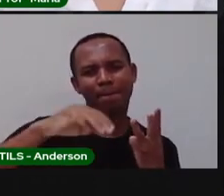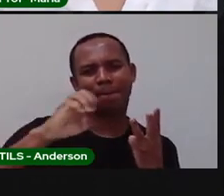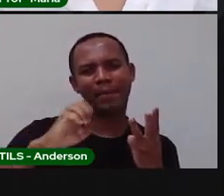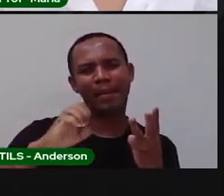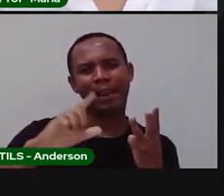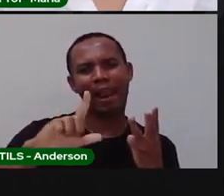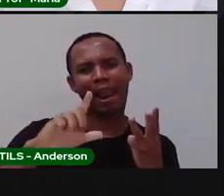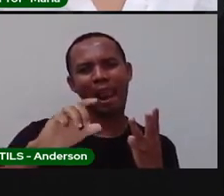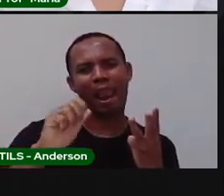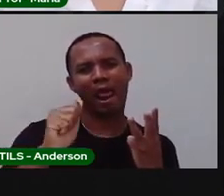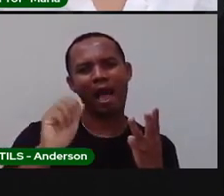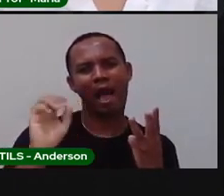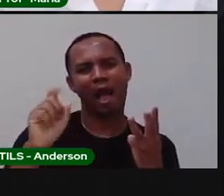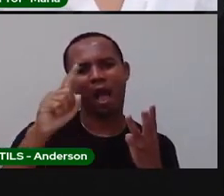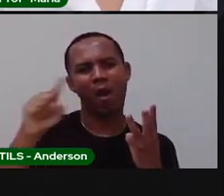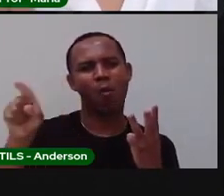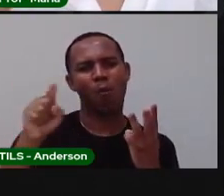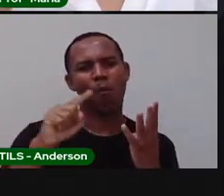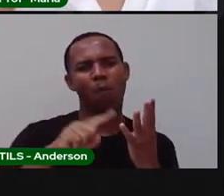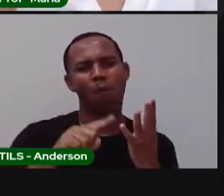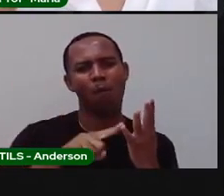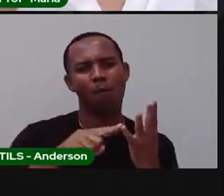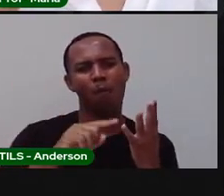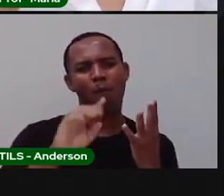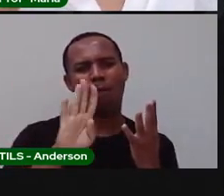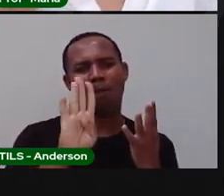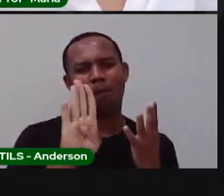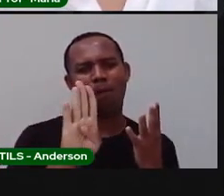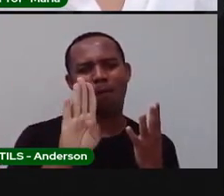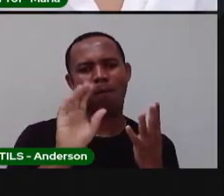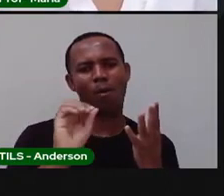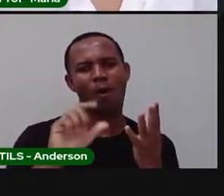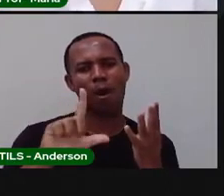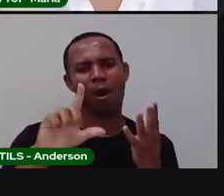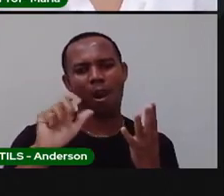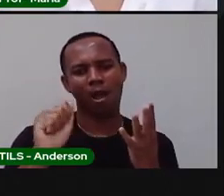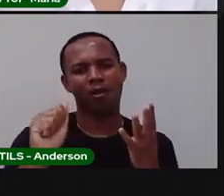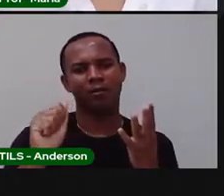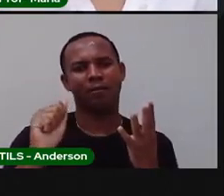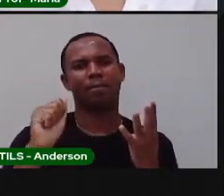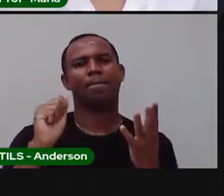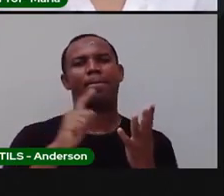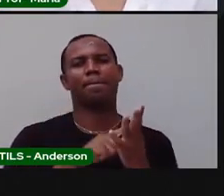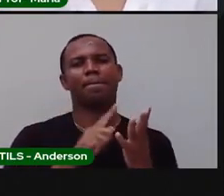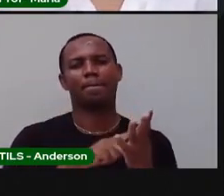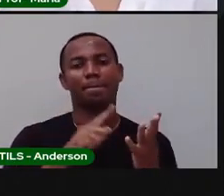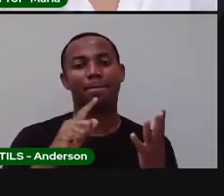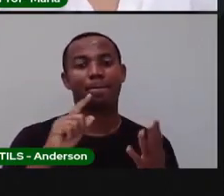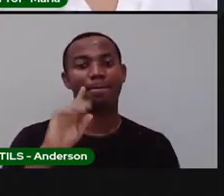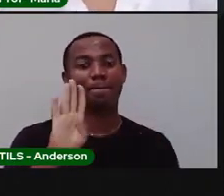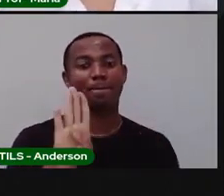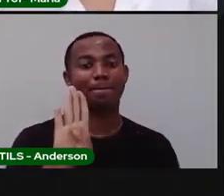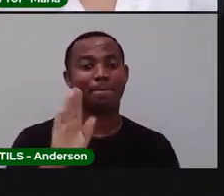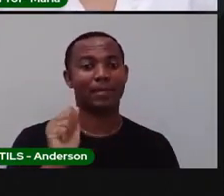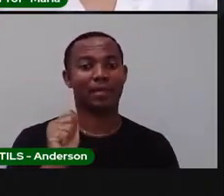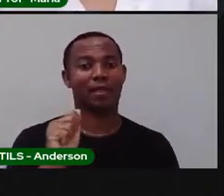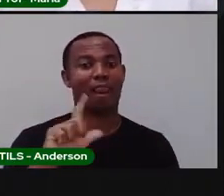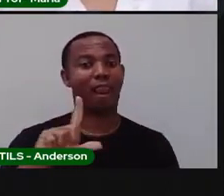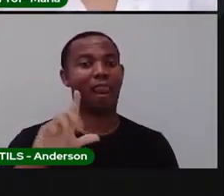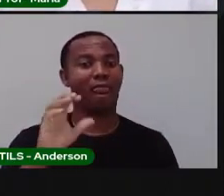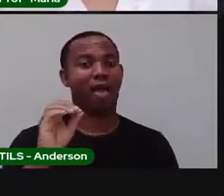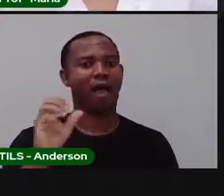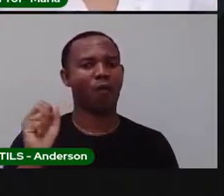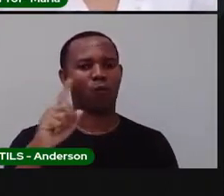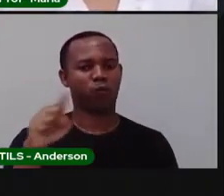Lão. Então foram o quê? Duas sílabas. Né? Vamos